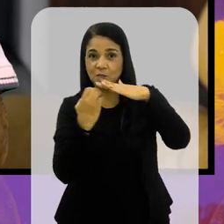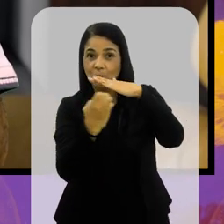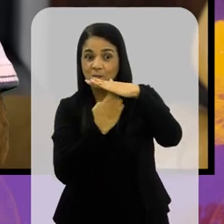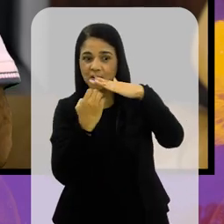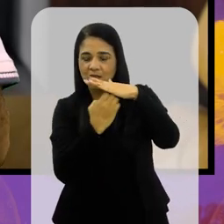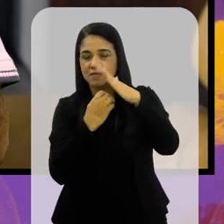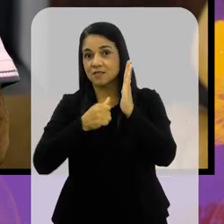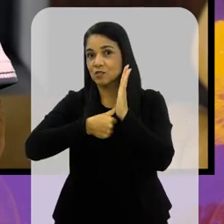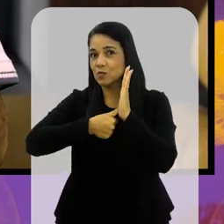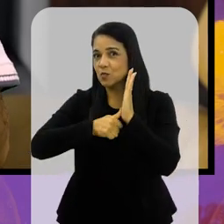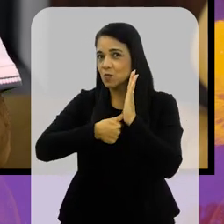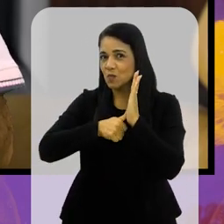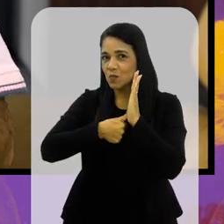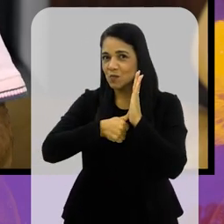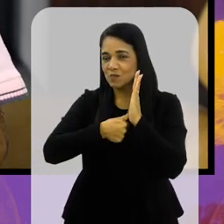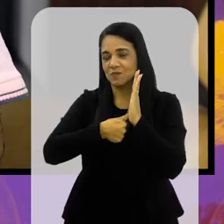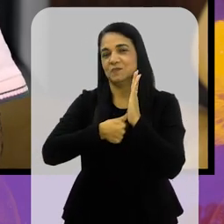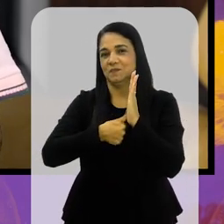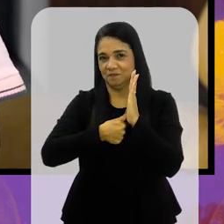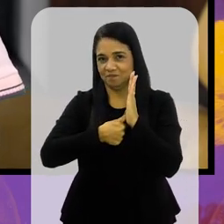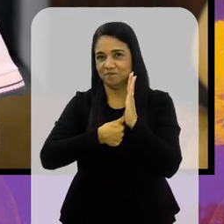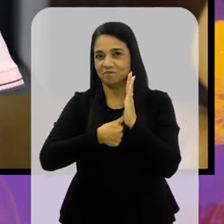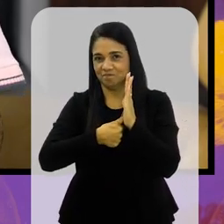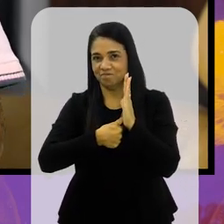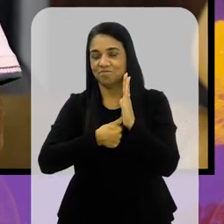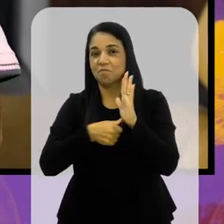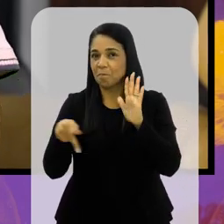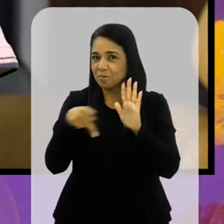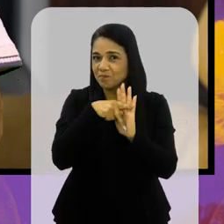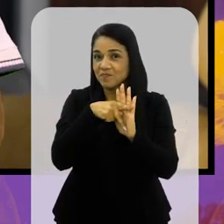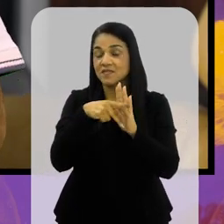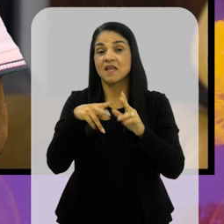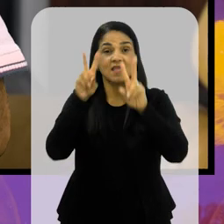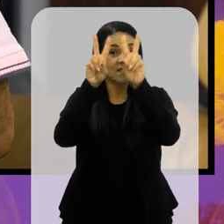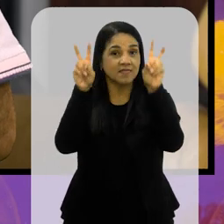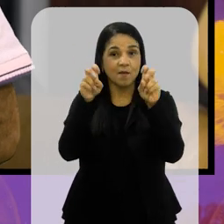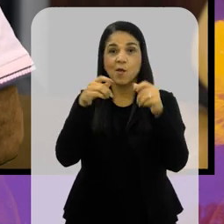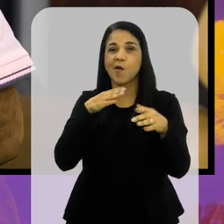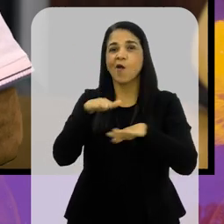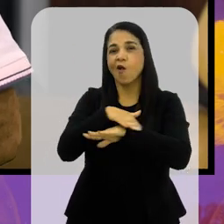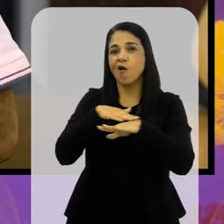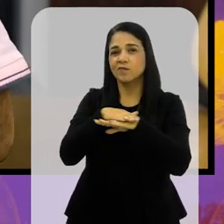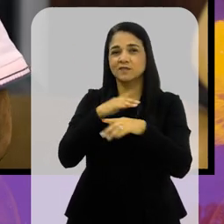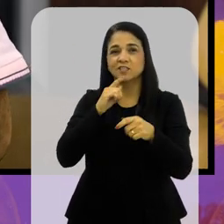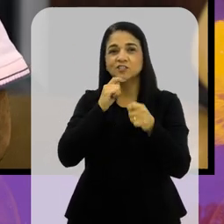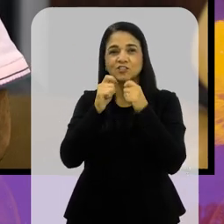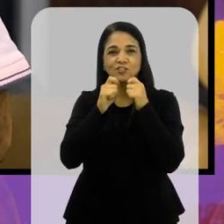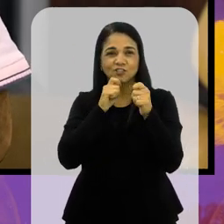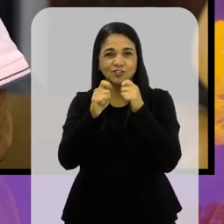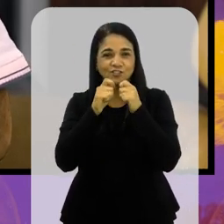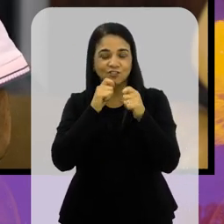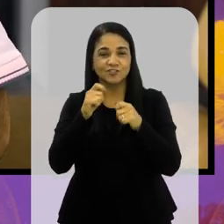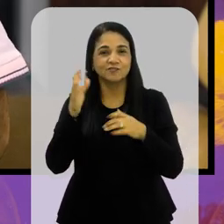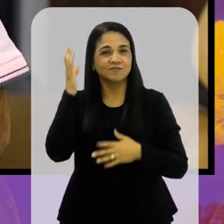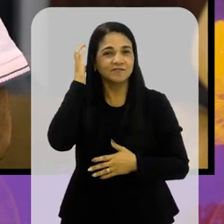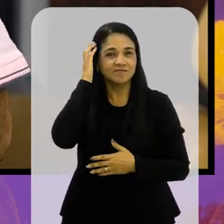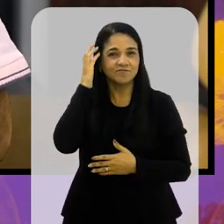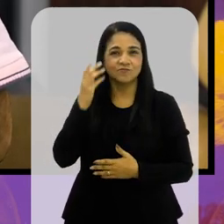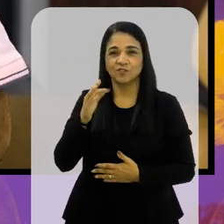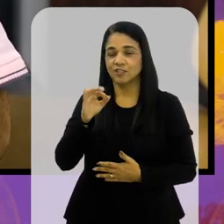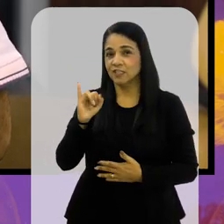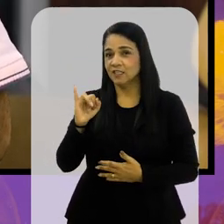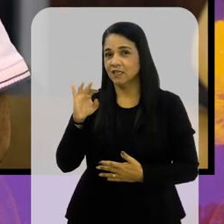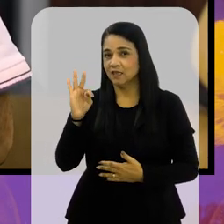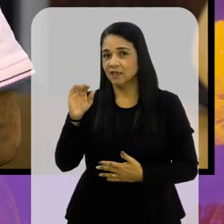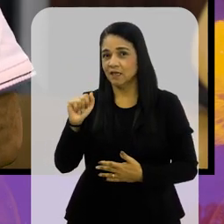viraram empresas são de empresários. Para o tema, vamos conversar com o jornalista da Rádio Itatiaia de